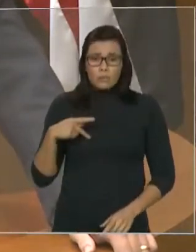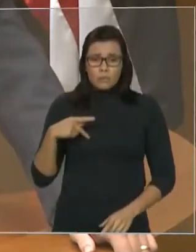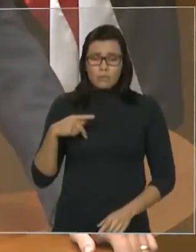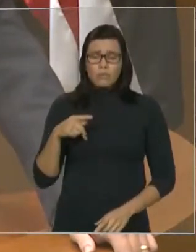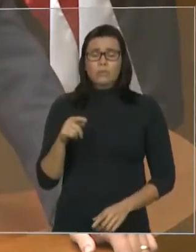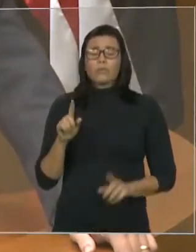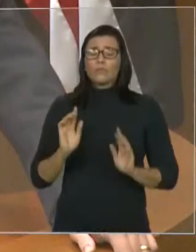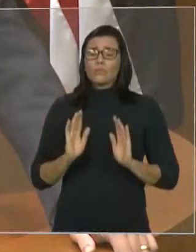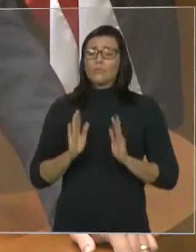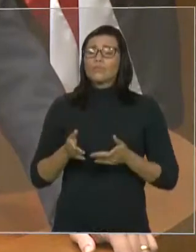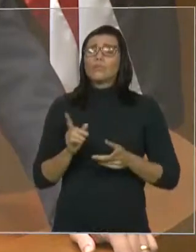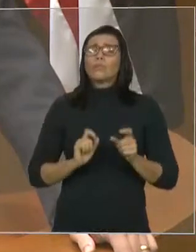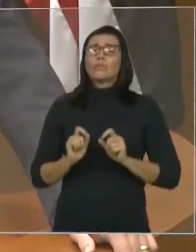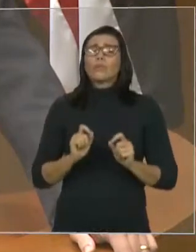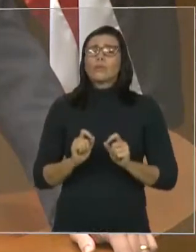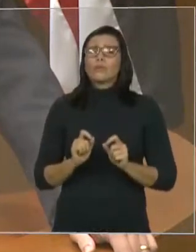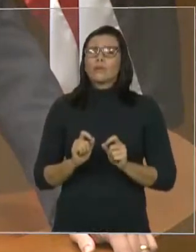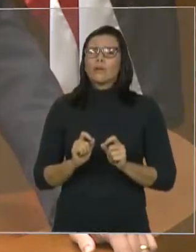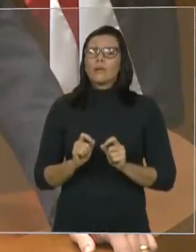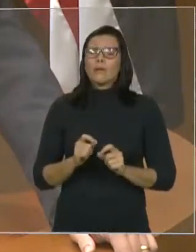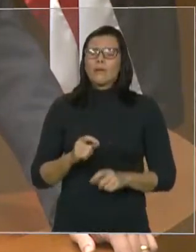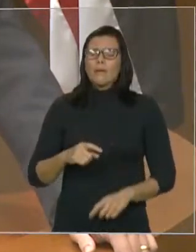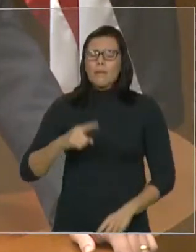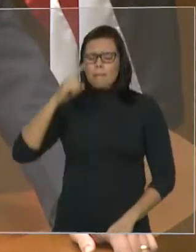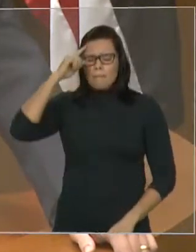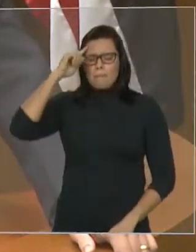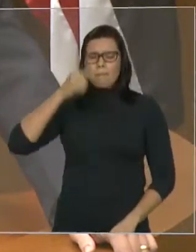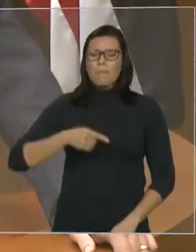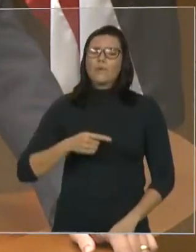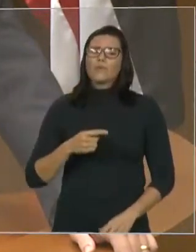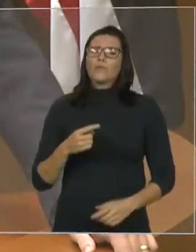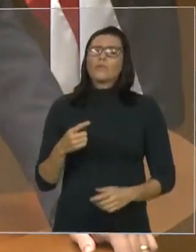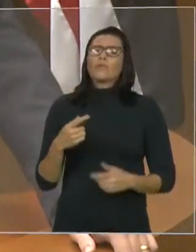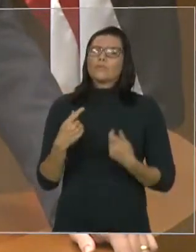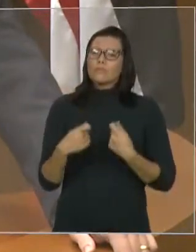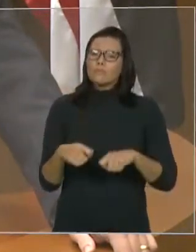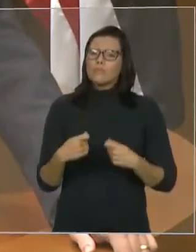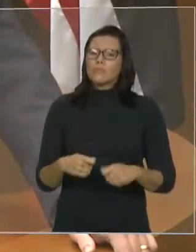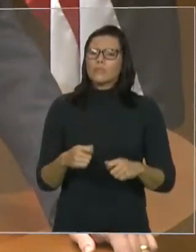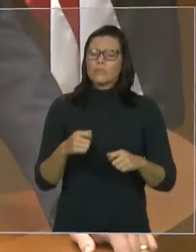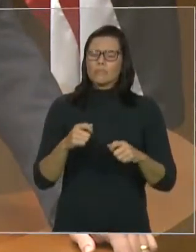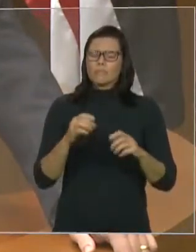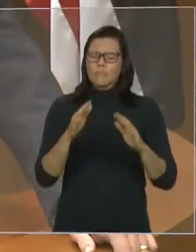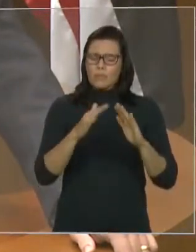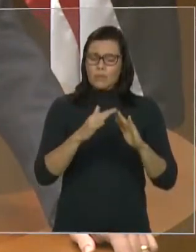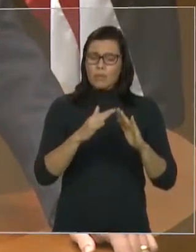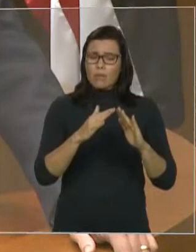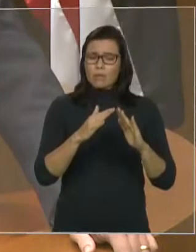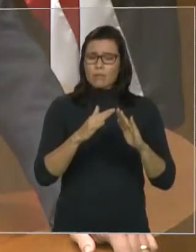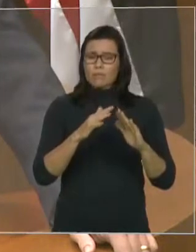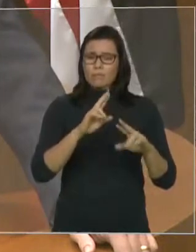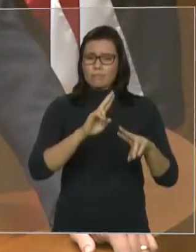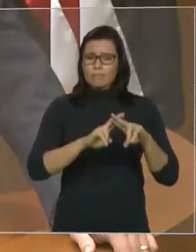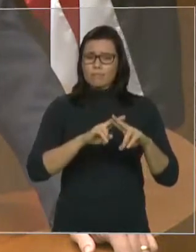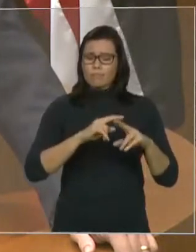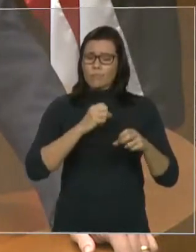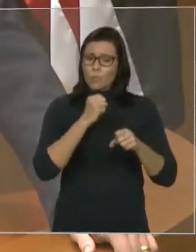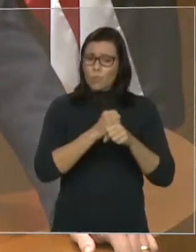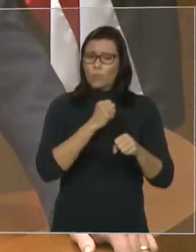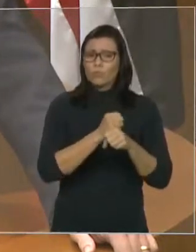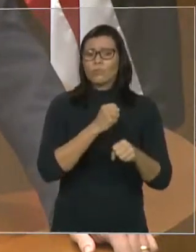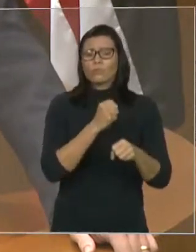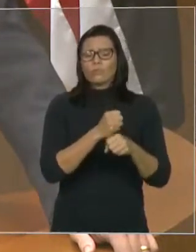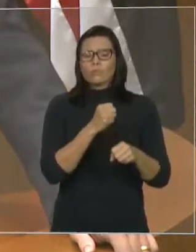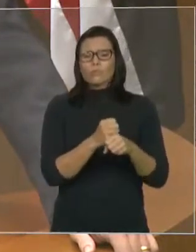tanto detento e por causa de insalubridade que eles estão vivendo em um local que a cela fica com mais de sensação